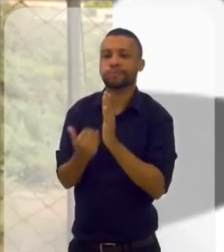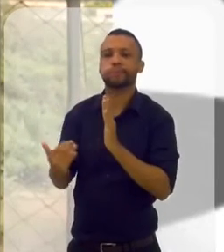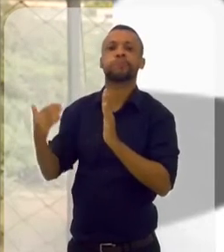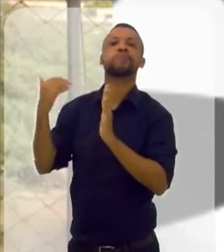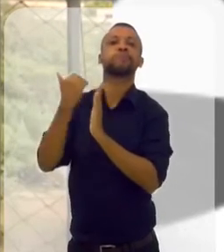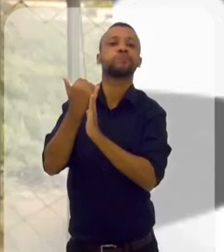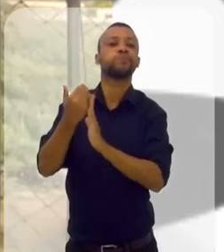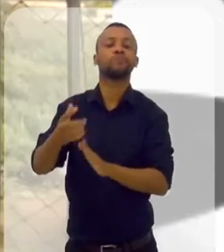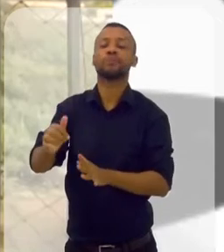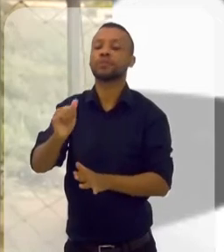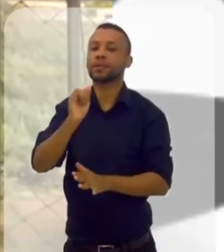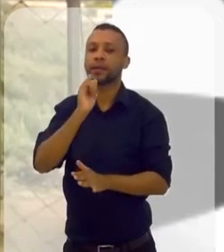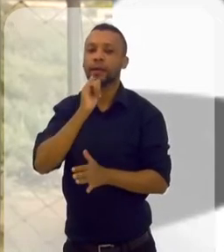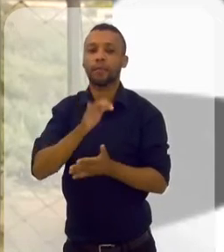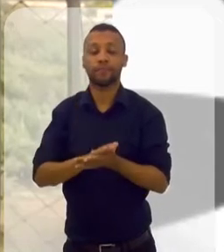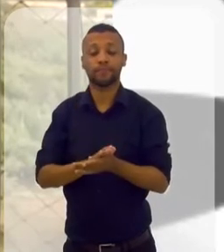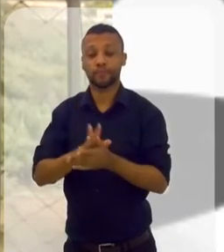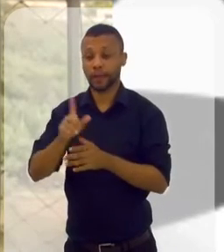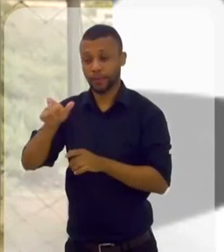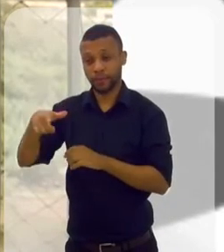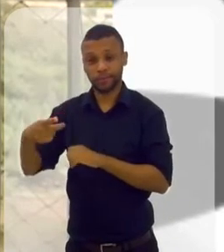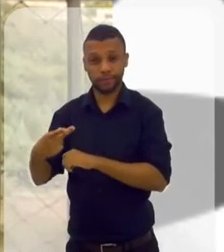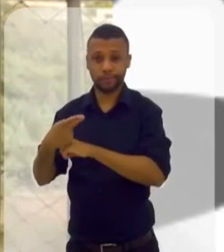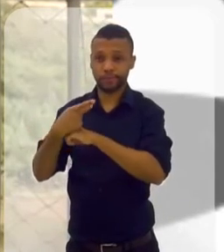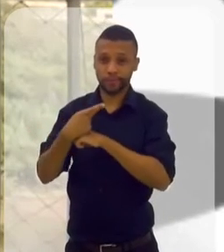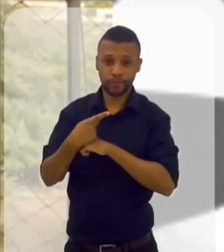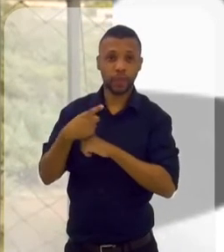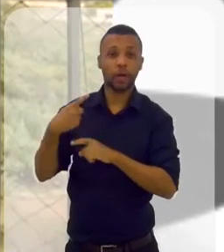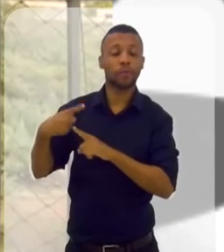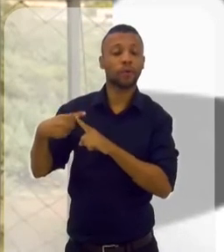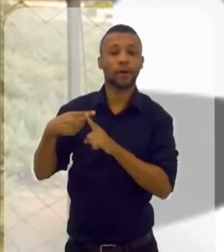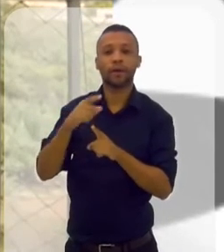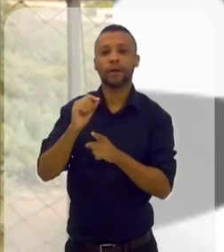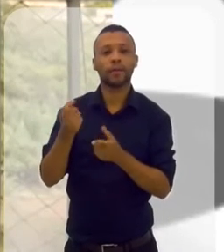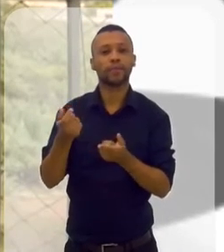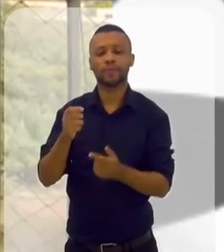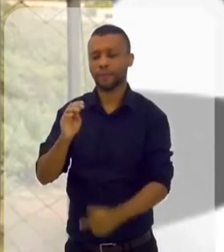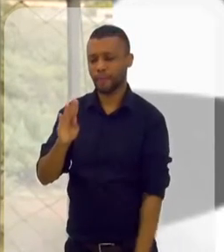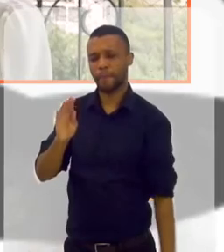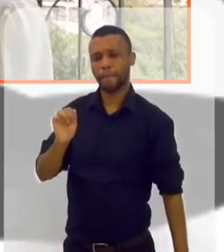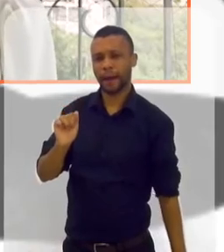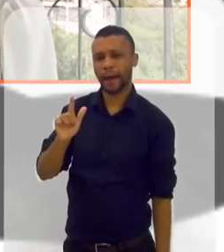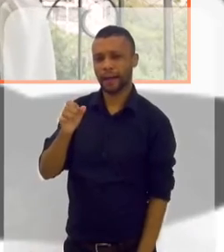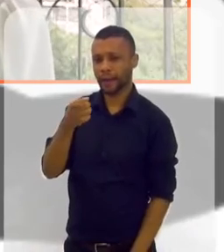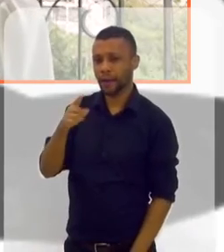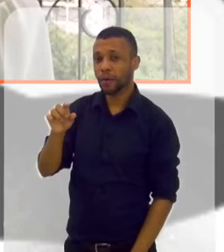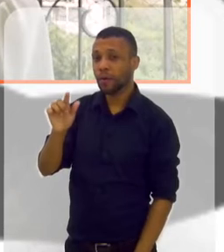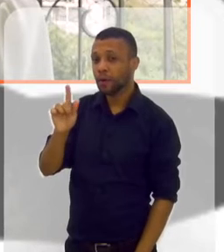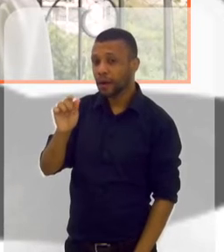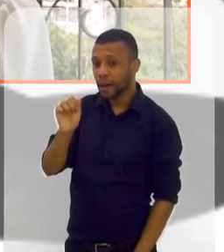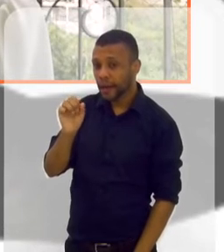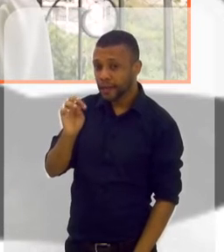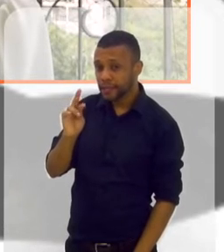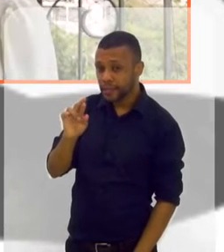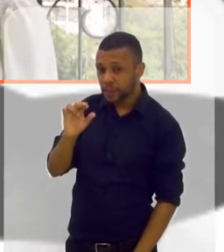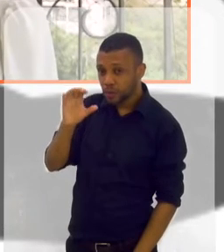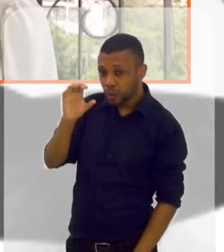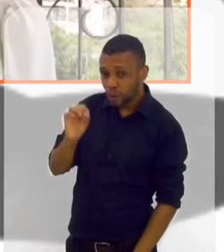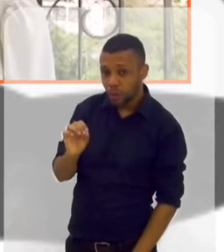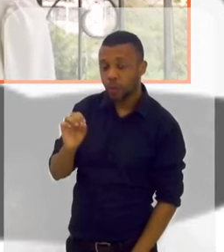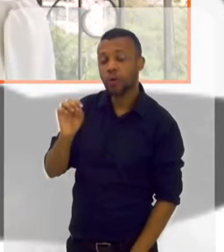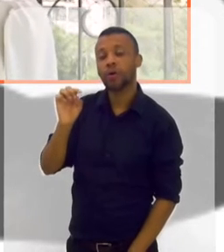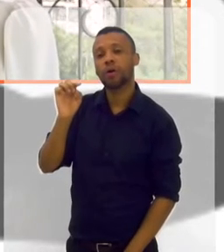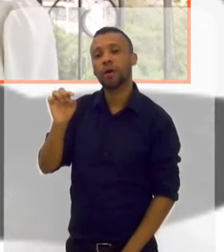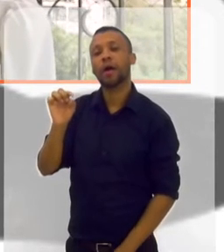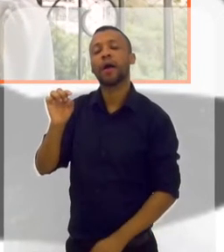a pessoa que procura, vamos supor, as pessoas me procuram porque eu faço balão gástrico hipnótico. Sabe o balão gástrico que a pessoa emagrece?